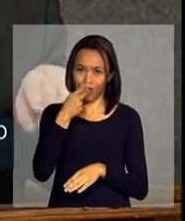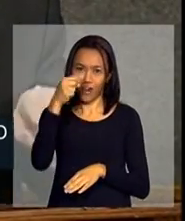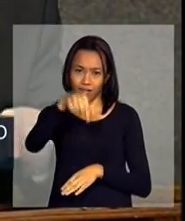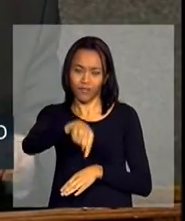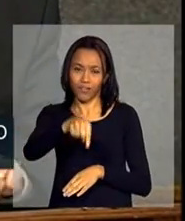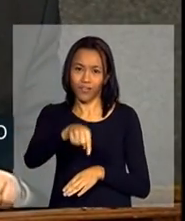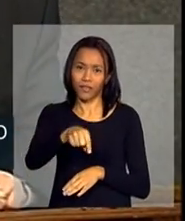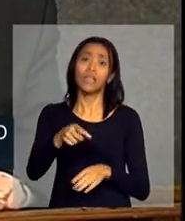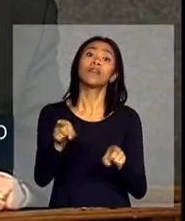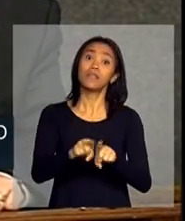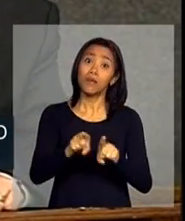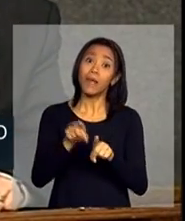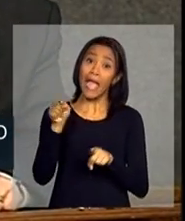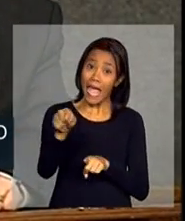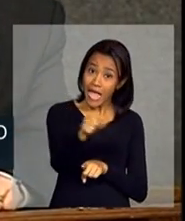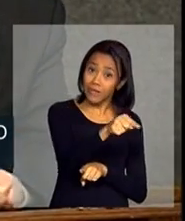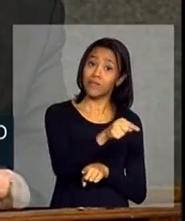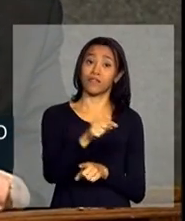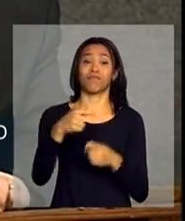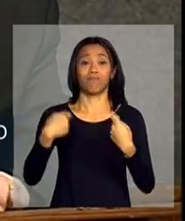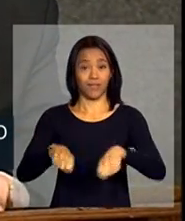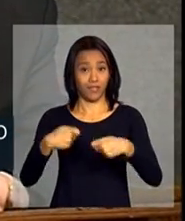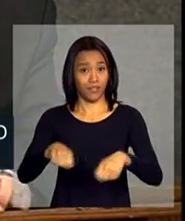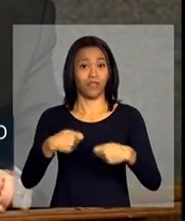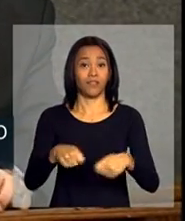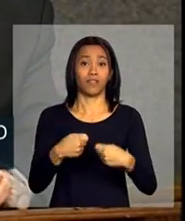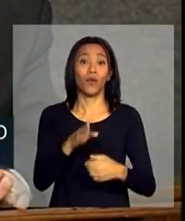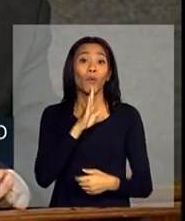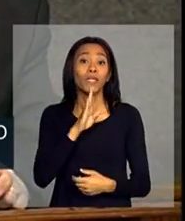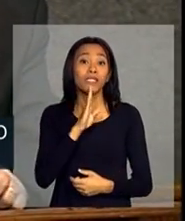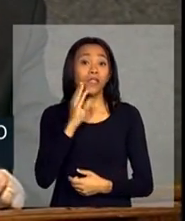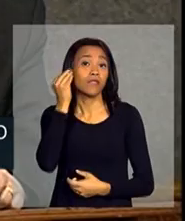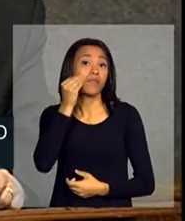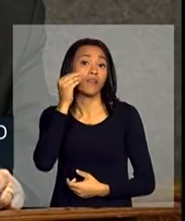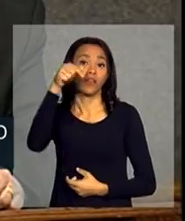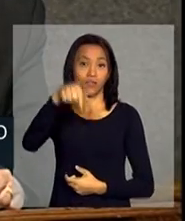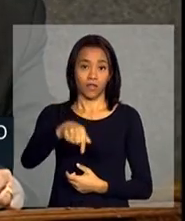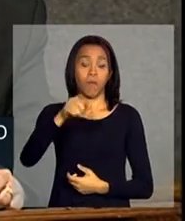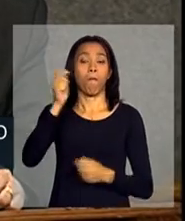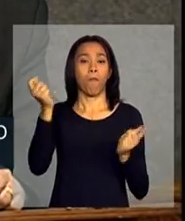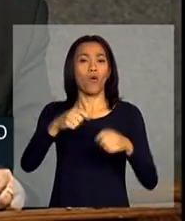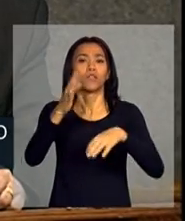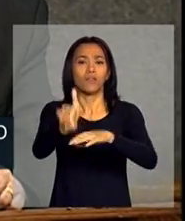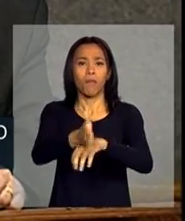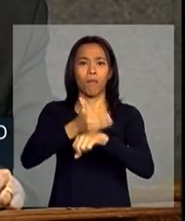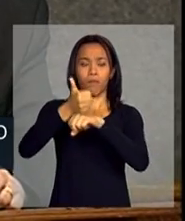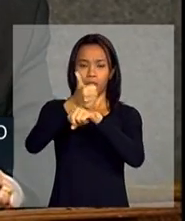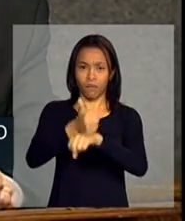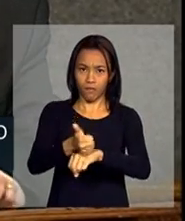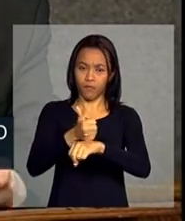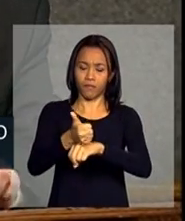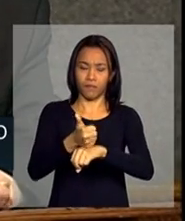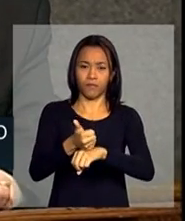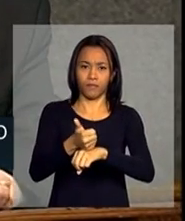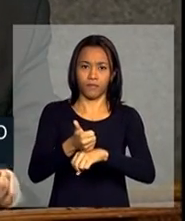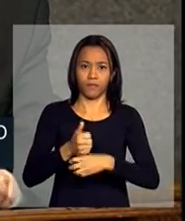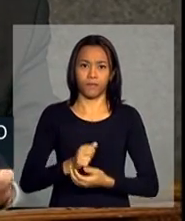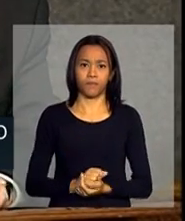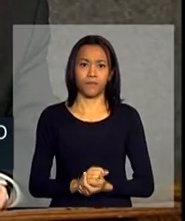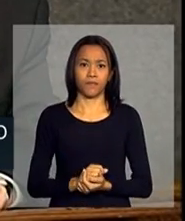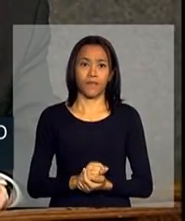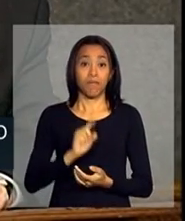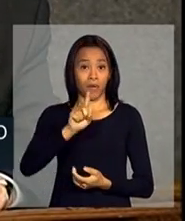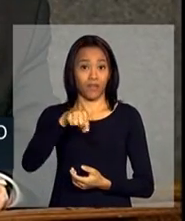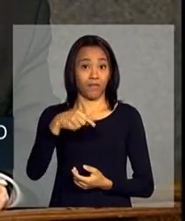tabelas, que também precisam de conhecer estas experiências, possam melhorar para até... A